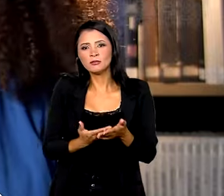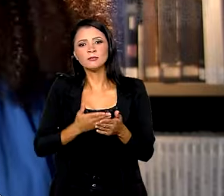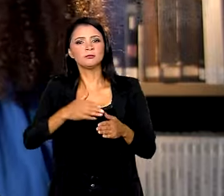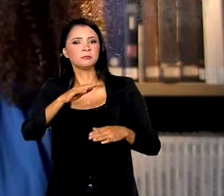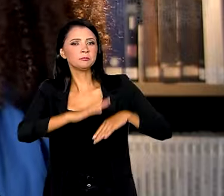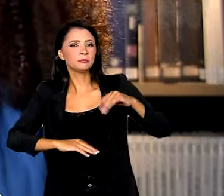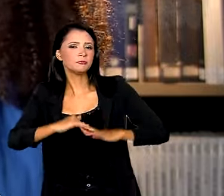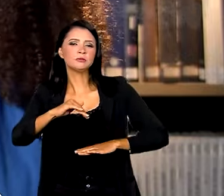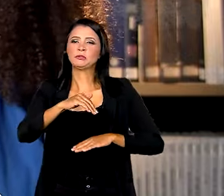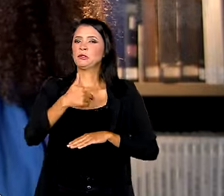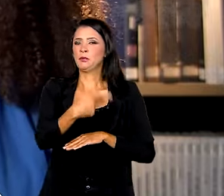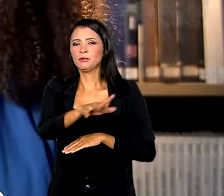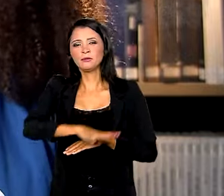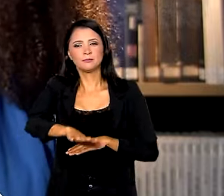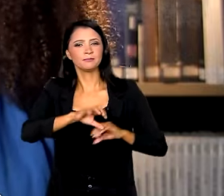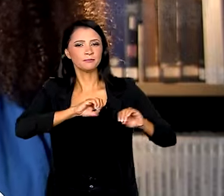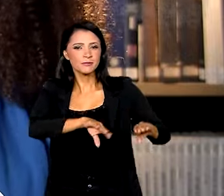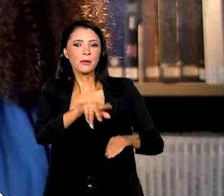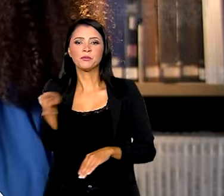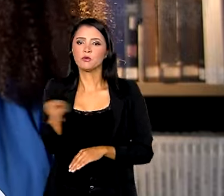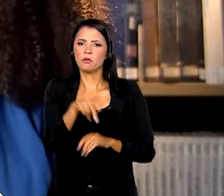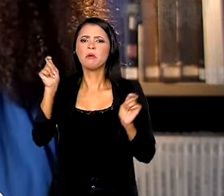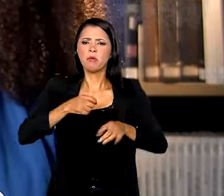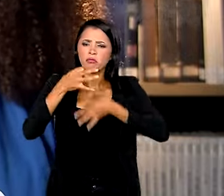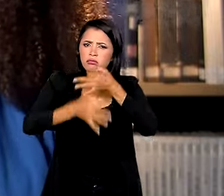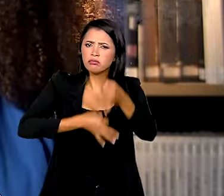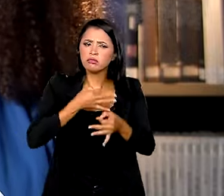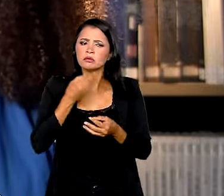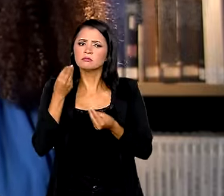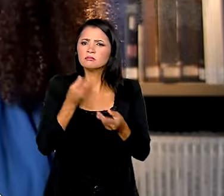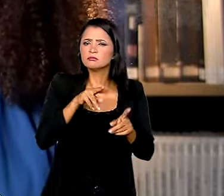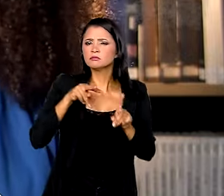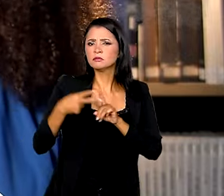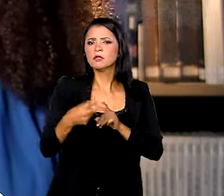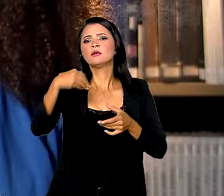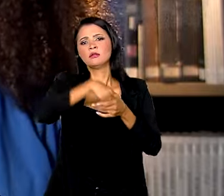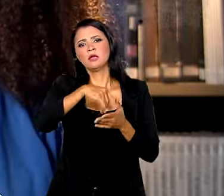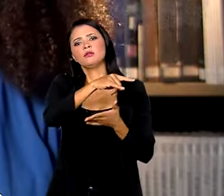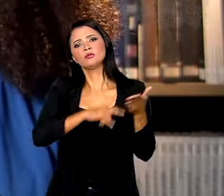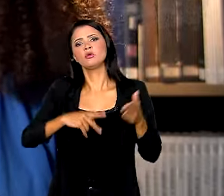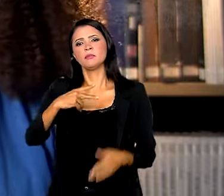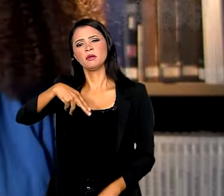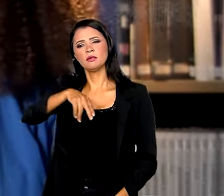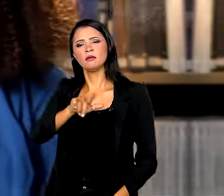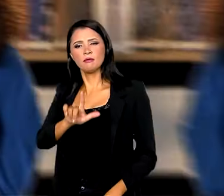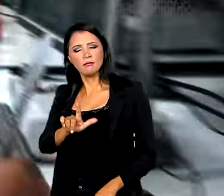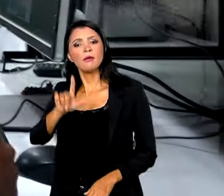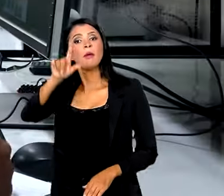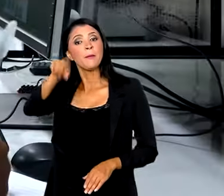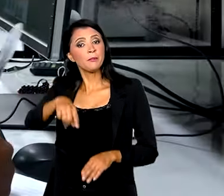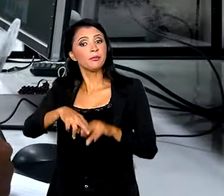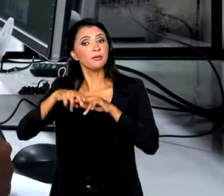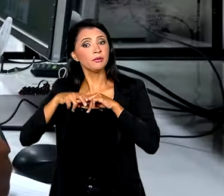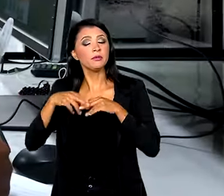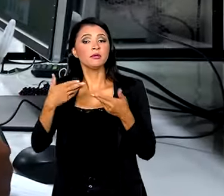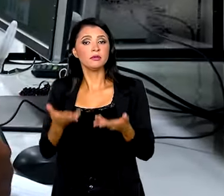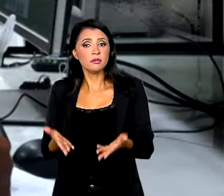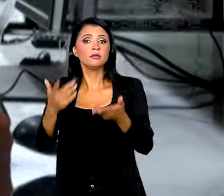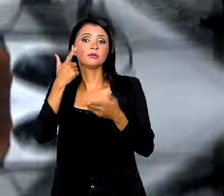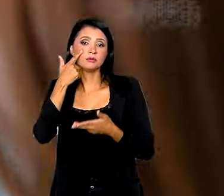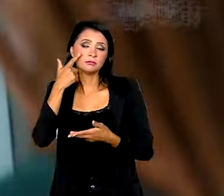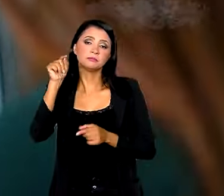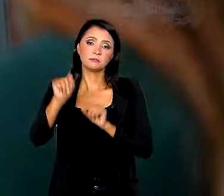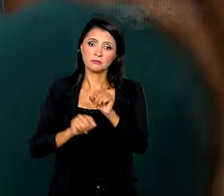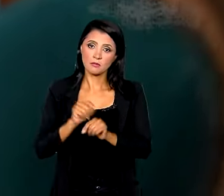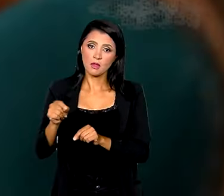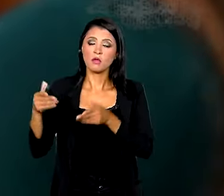estudantes, trabalhadores da educação, professores, possam opinar e imprimir seus diagnósticos dentro do próximo Plano Nacional de Educação. Por isso, fundamentaliza